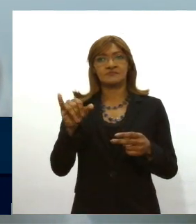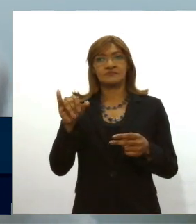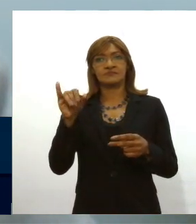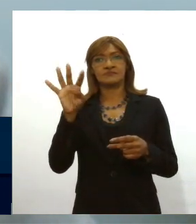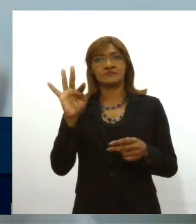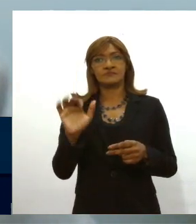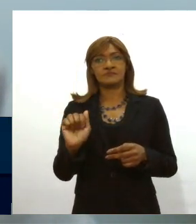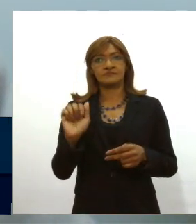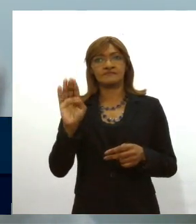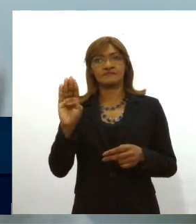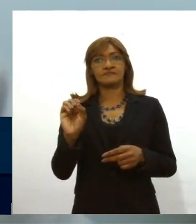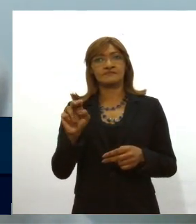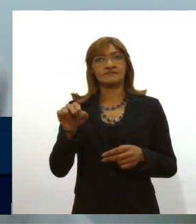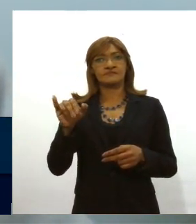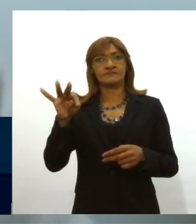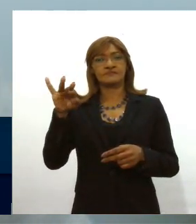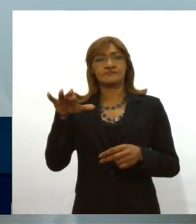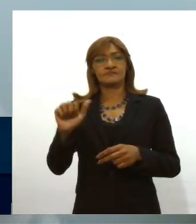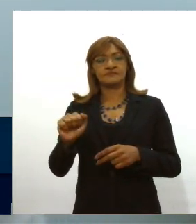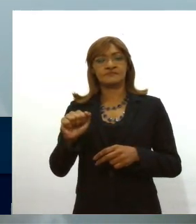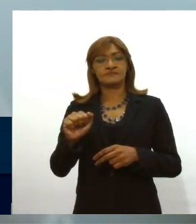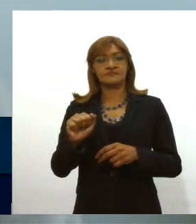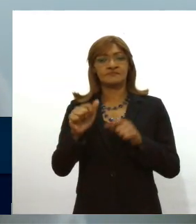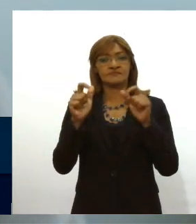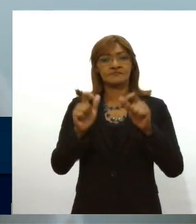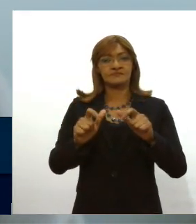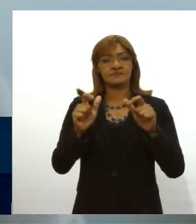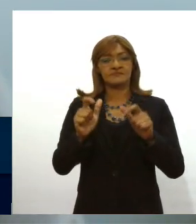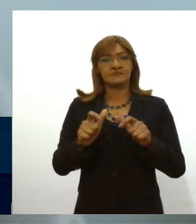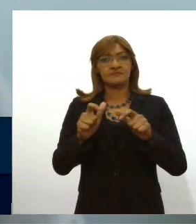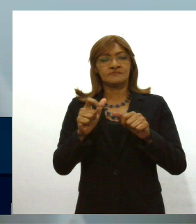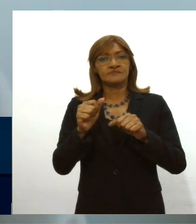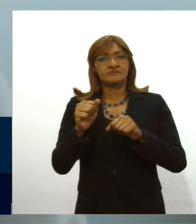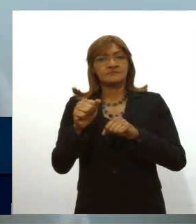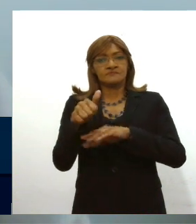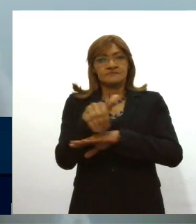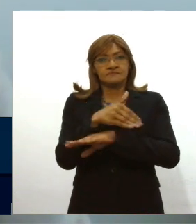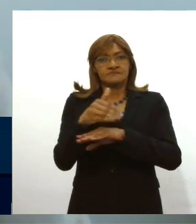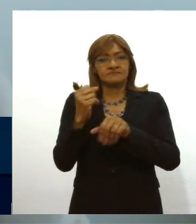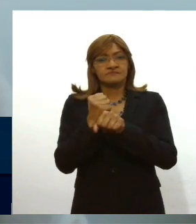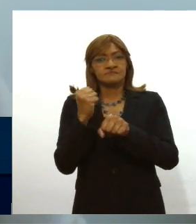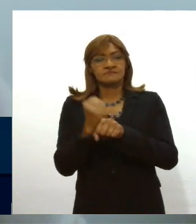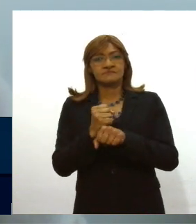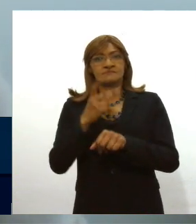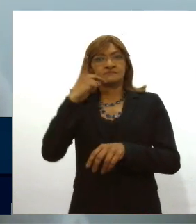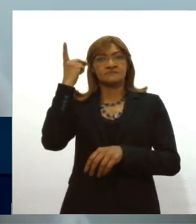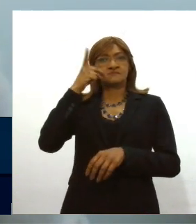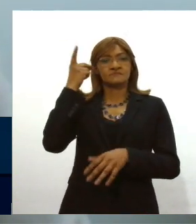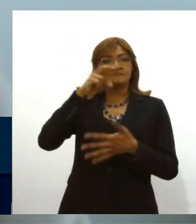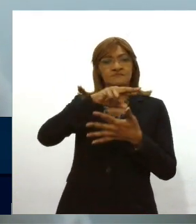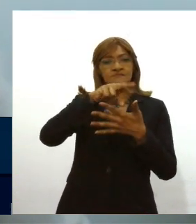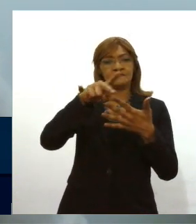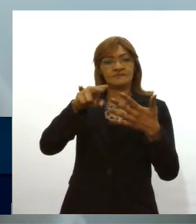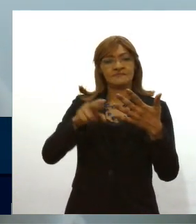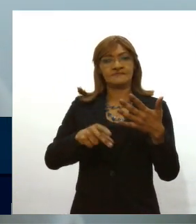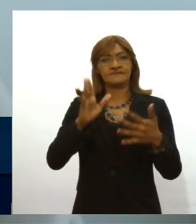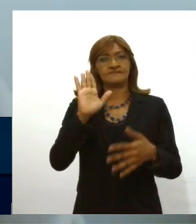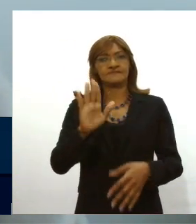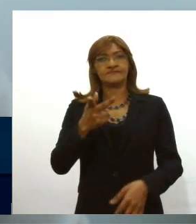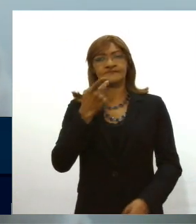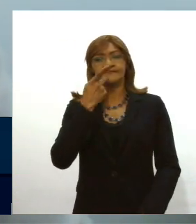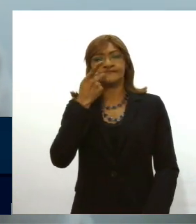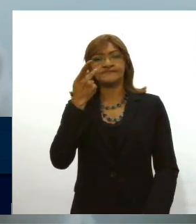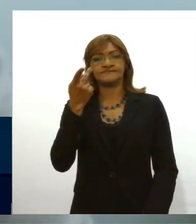essa rodovia por diversas vezes diversos deputados já fizeram pronunciamentos